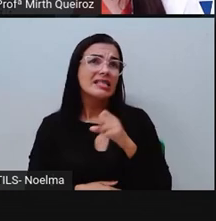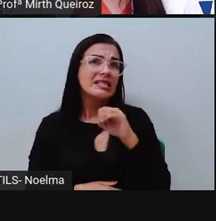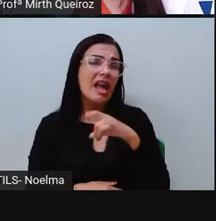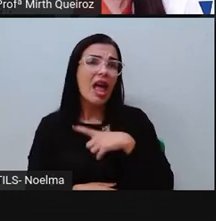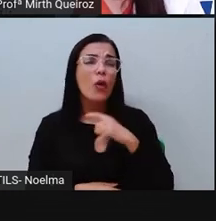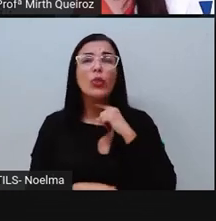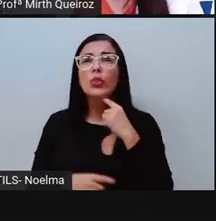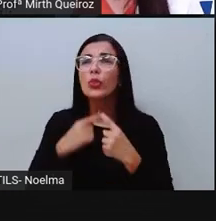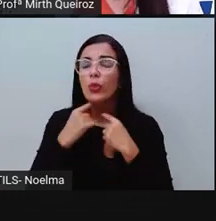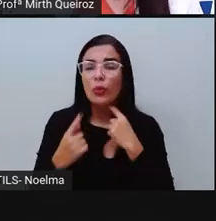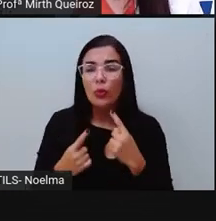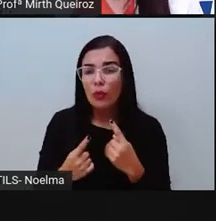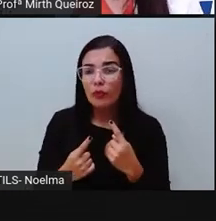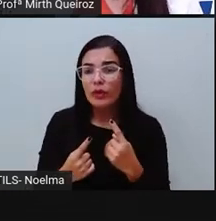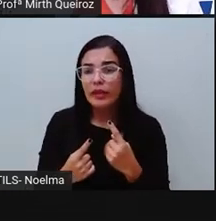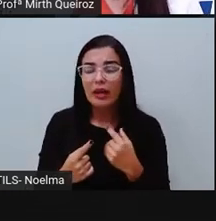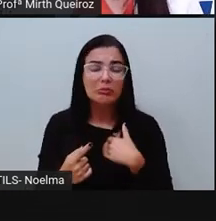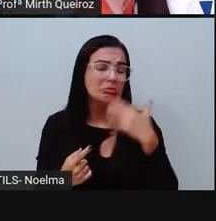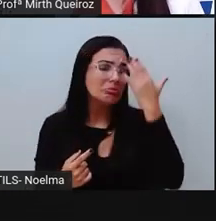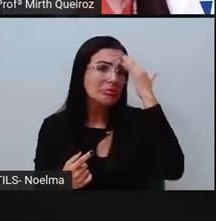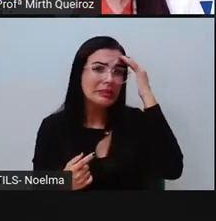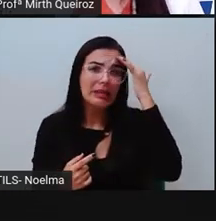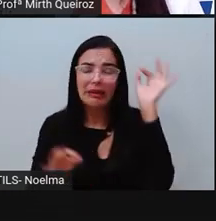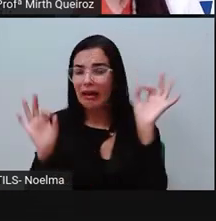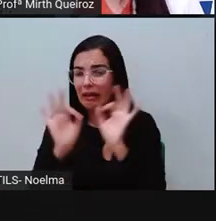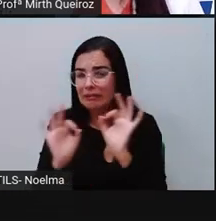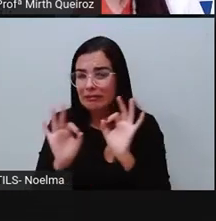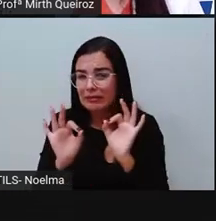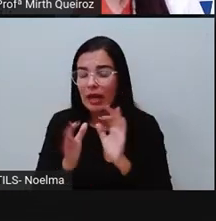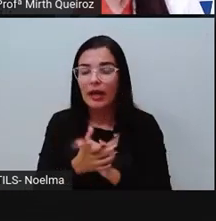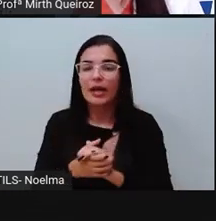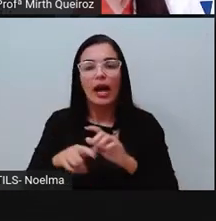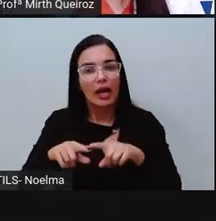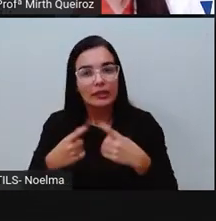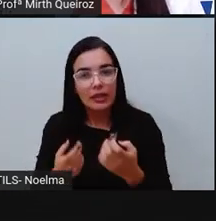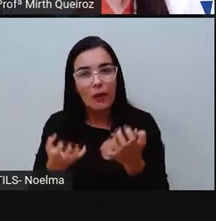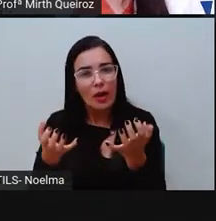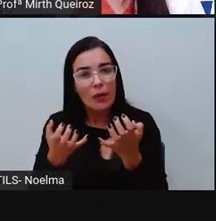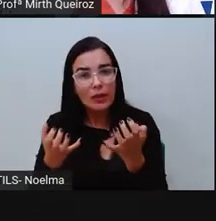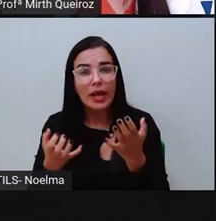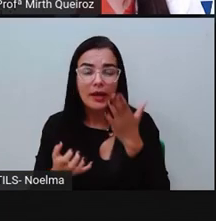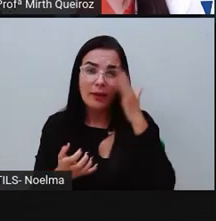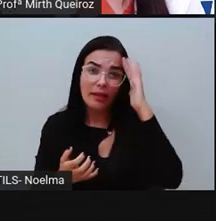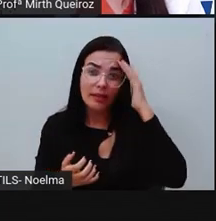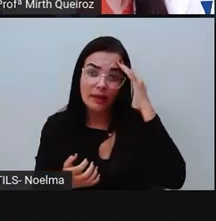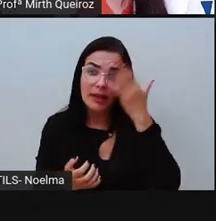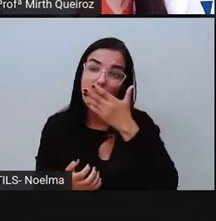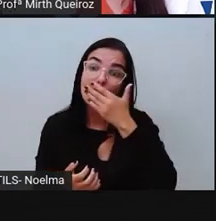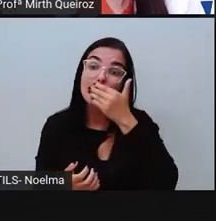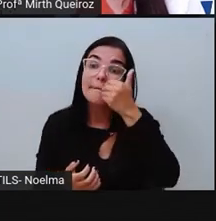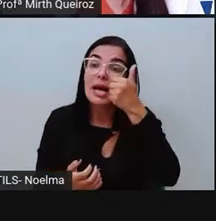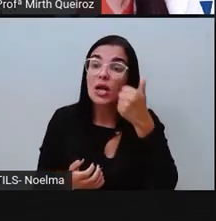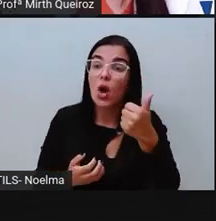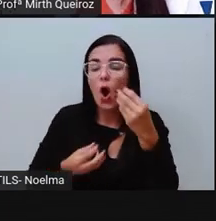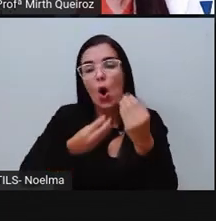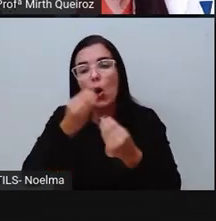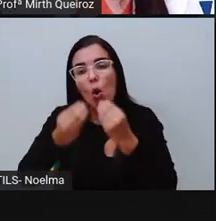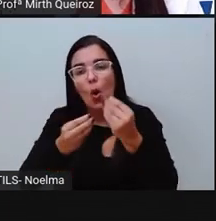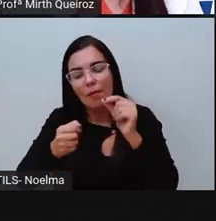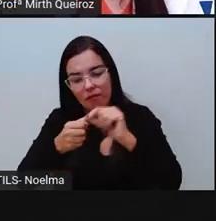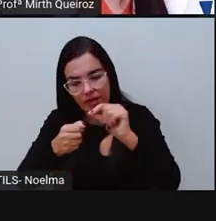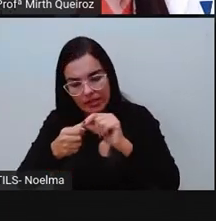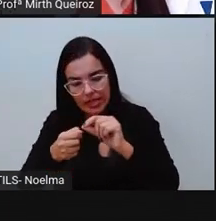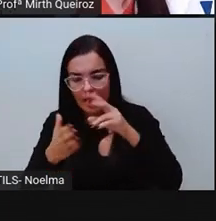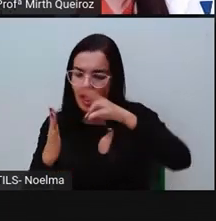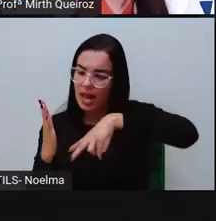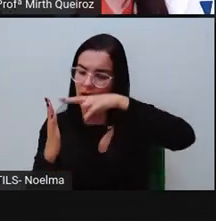muito bem o que seria um conto de fada. Pró, eu quero entender melhor como é que eu faço para eu me tornar um bom